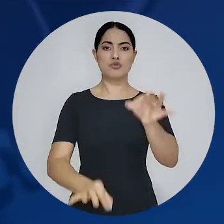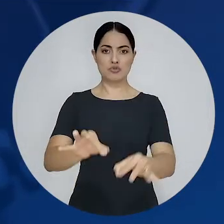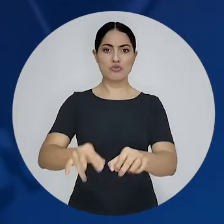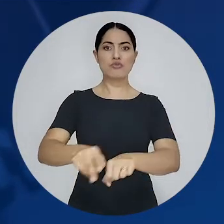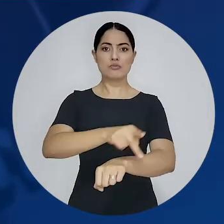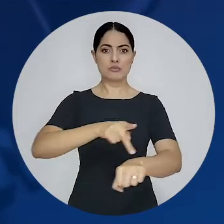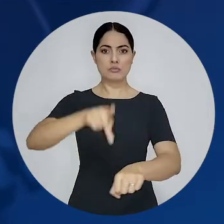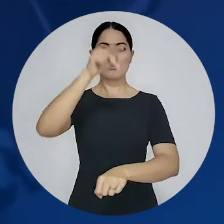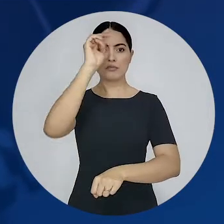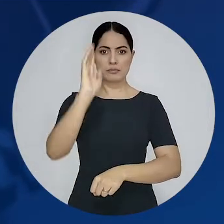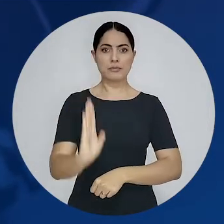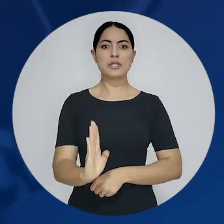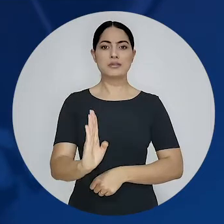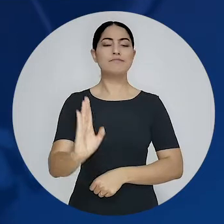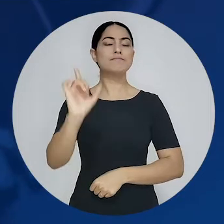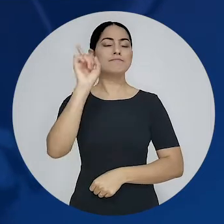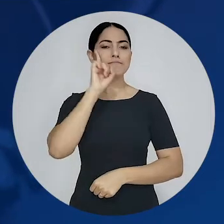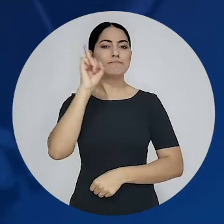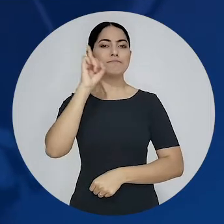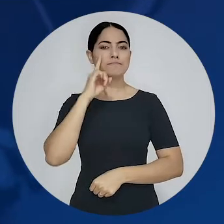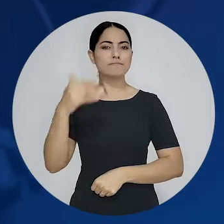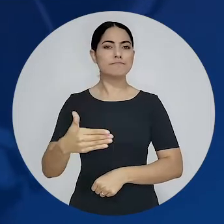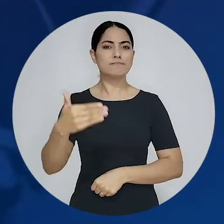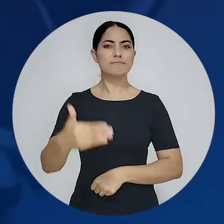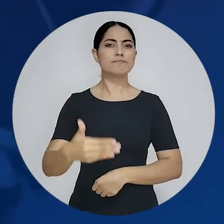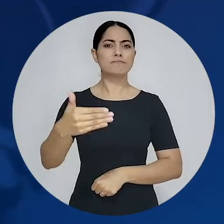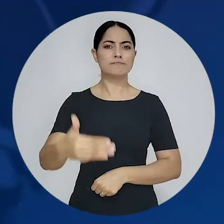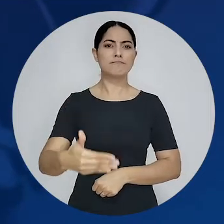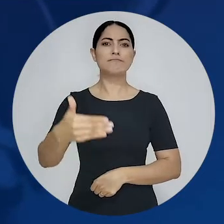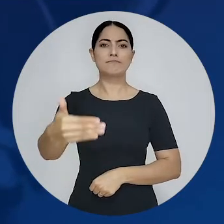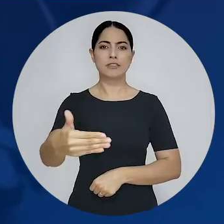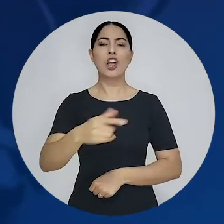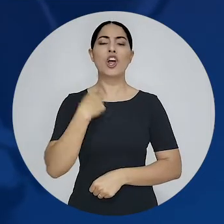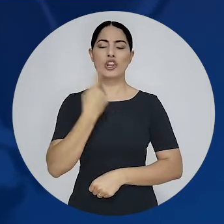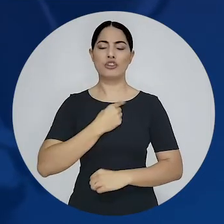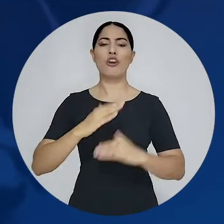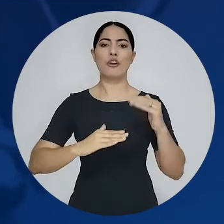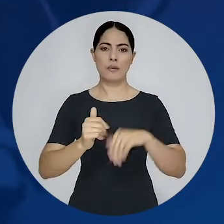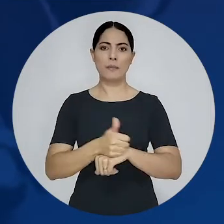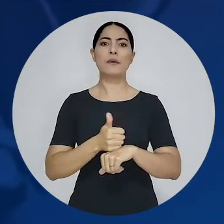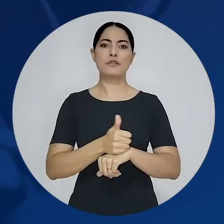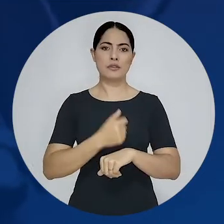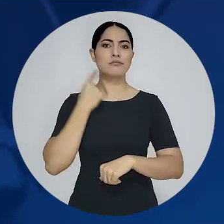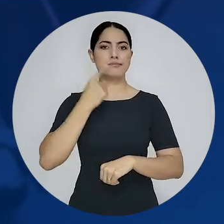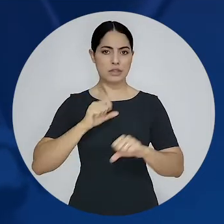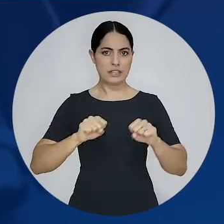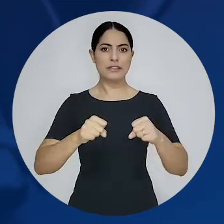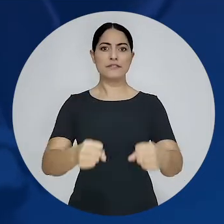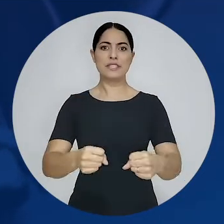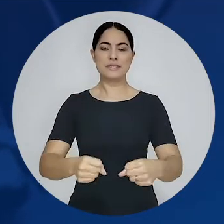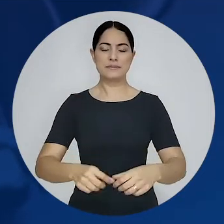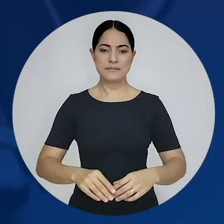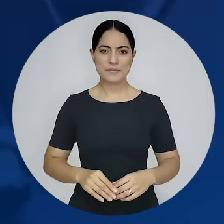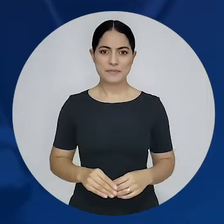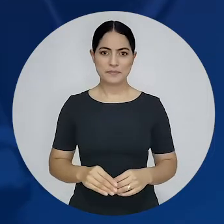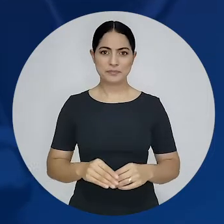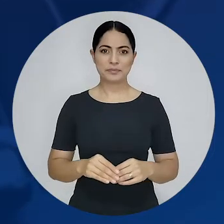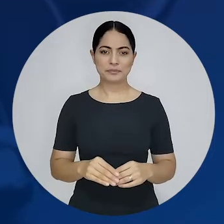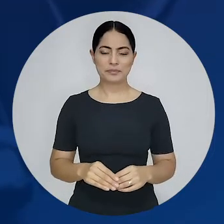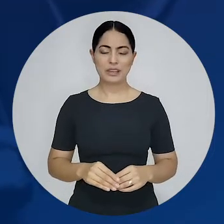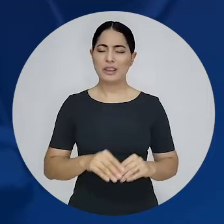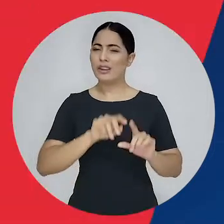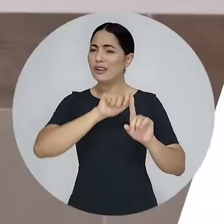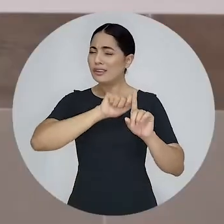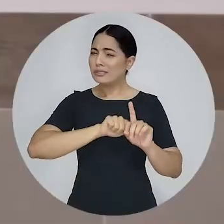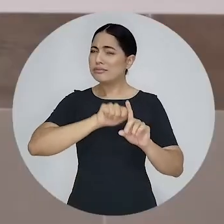acreditar em um país mais justo e defender no cotidiano o exercício da nossa profissão. Fecha aspas.